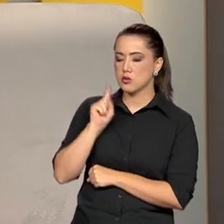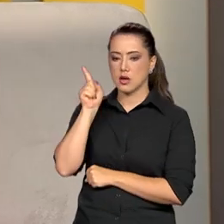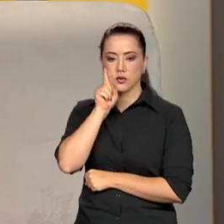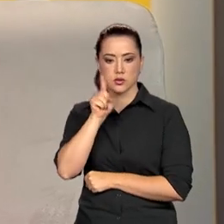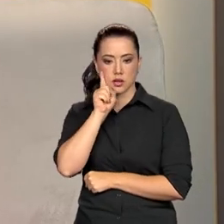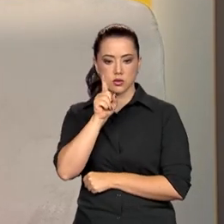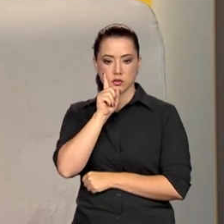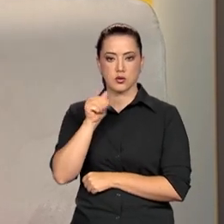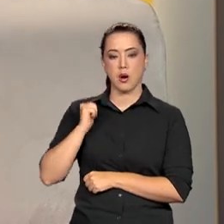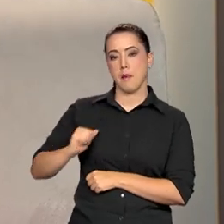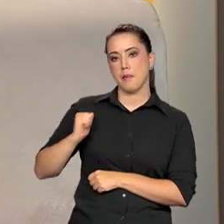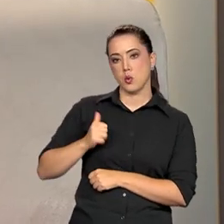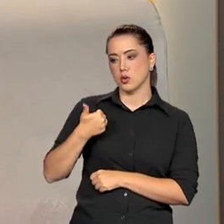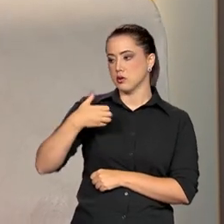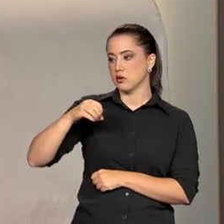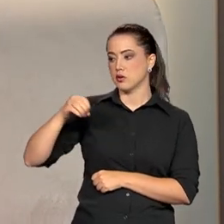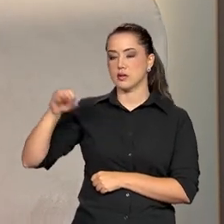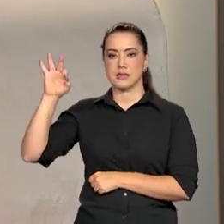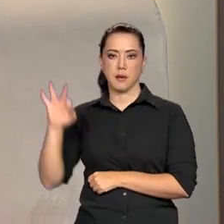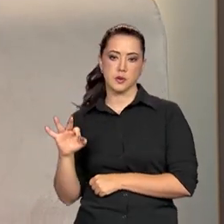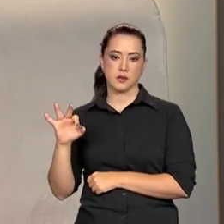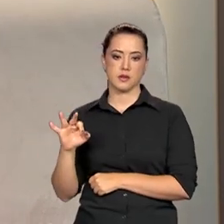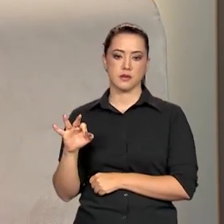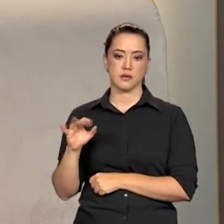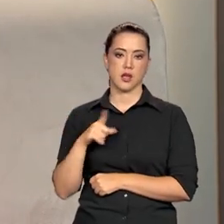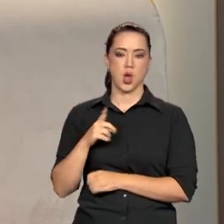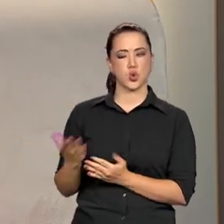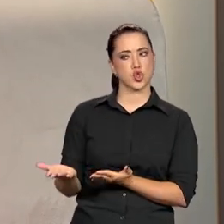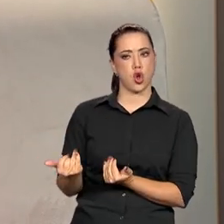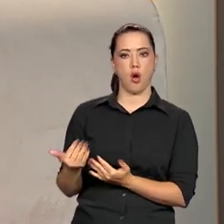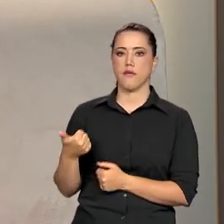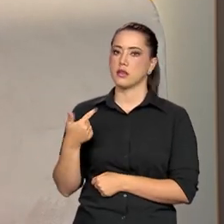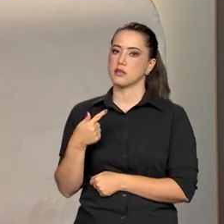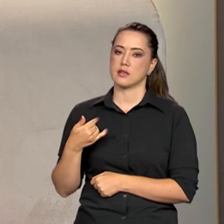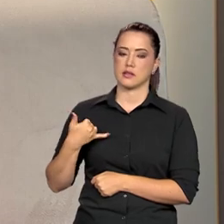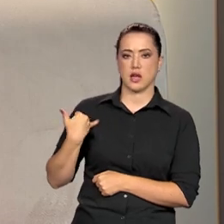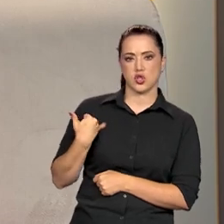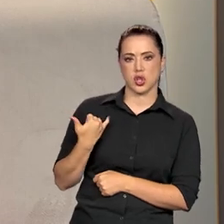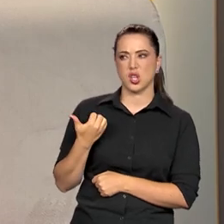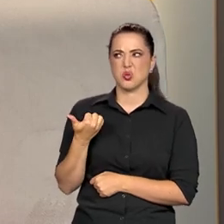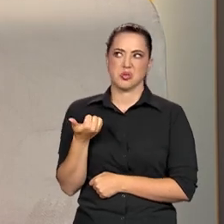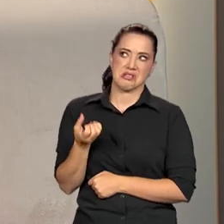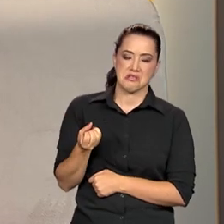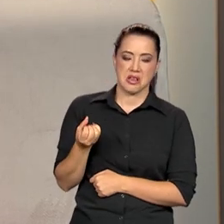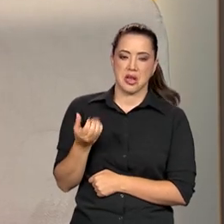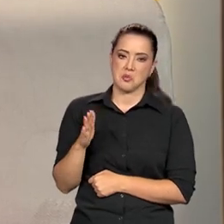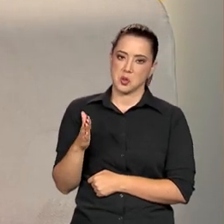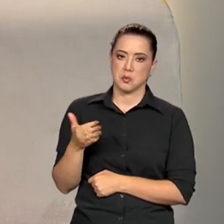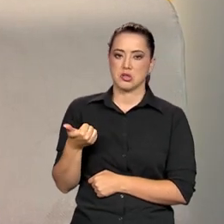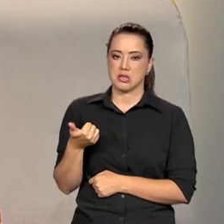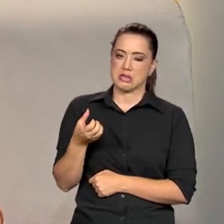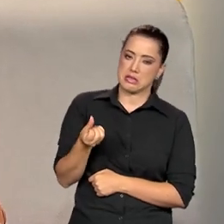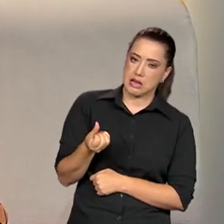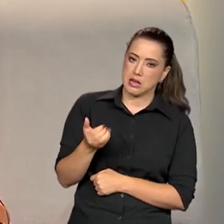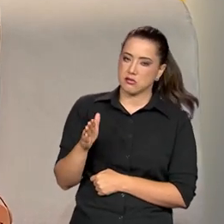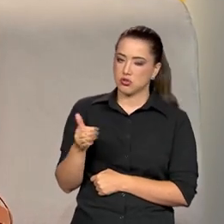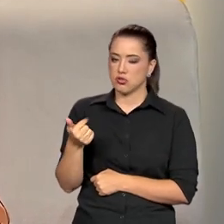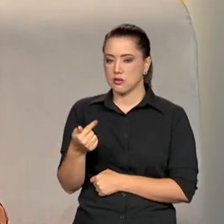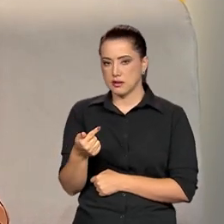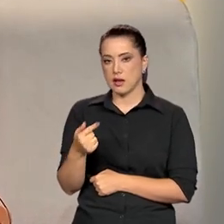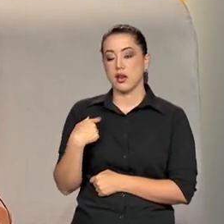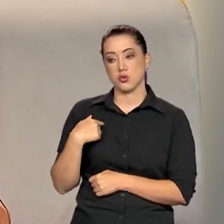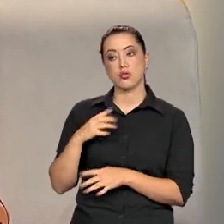tive uma bolsa de 100%, fui muito nova para lá, fui com 16 para 17 anos, onde me formei, e ao